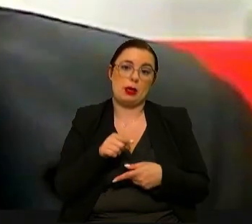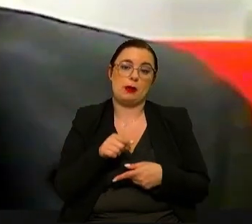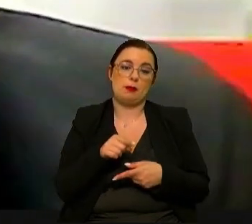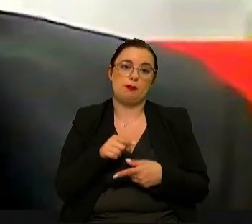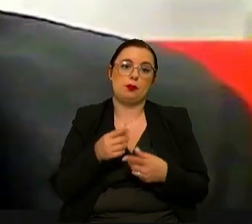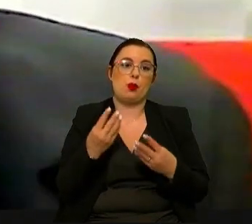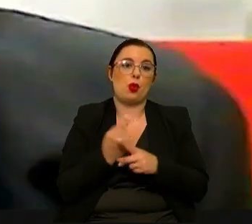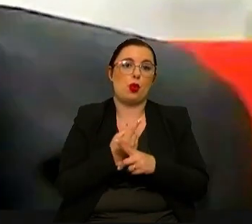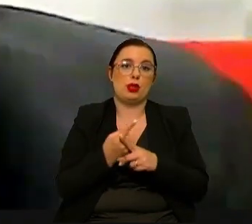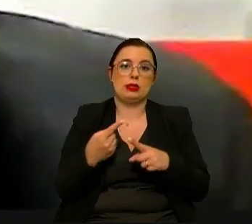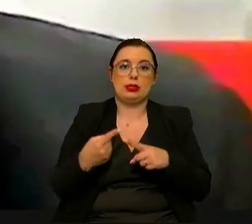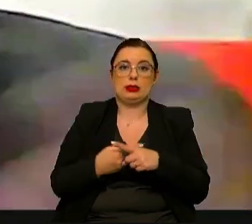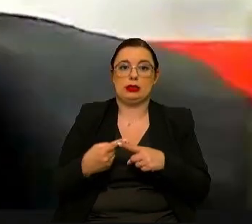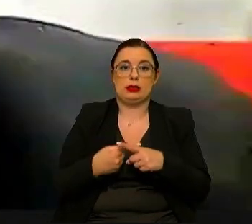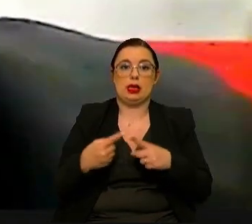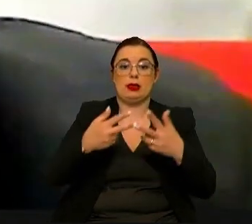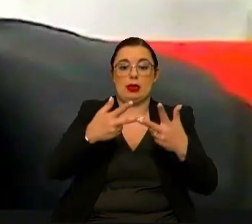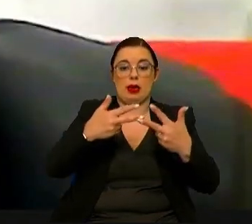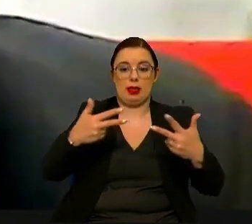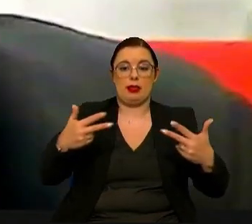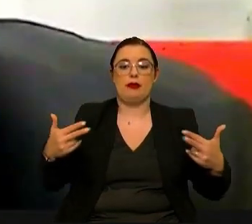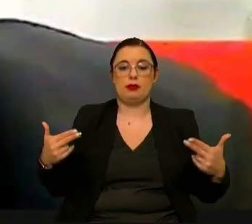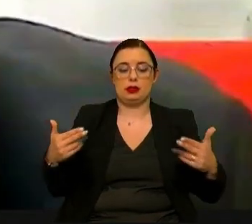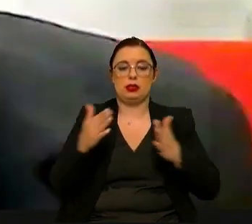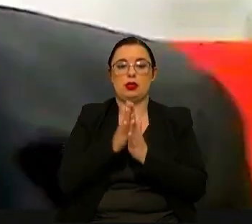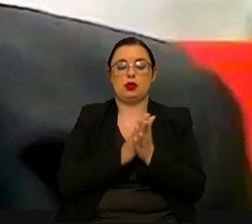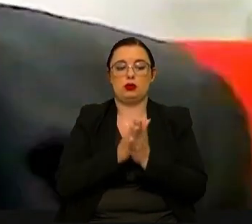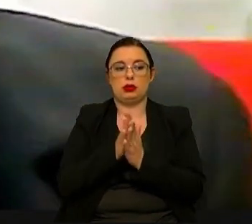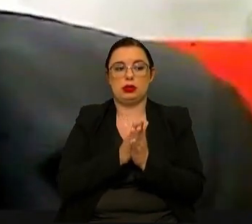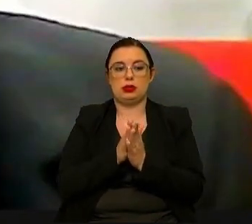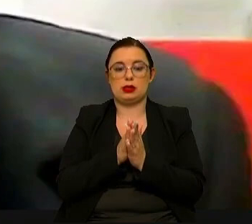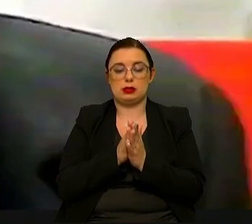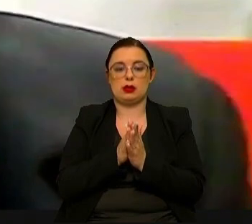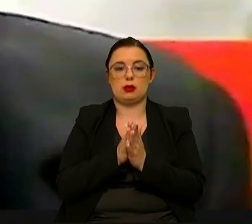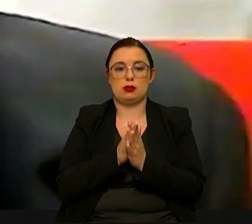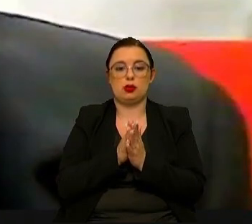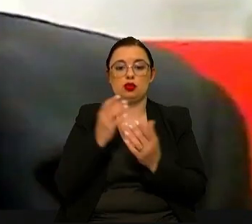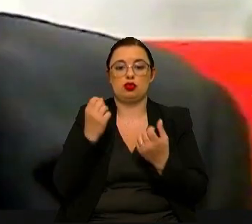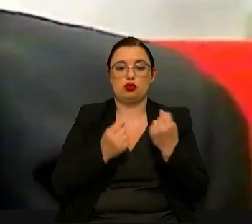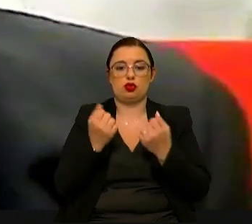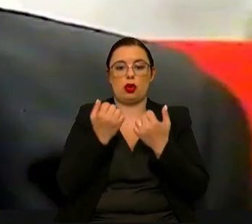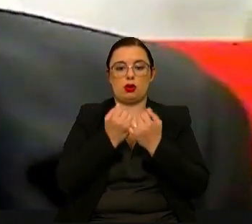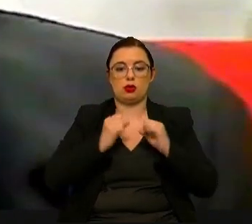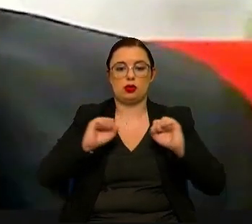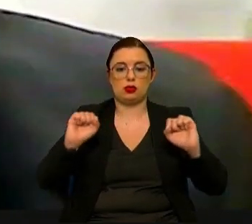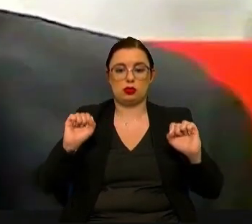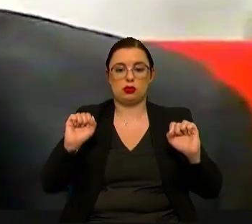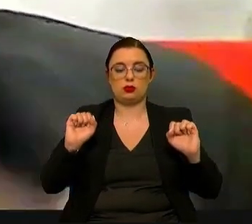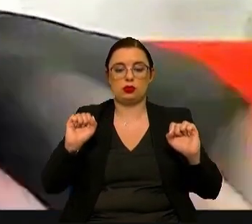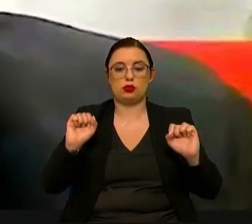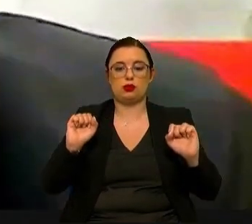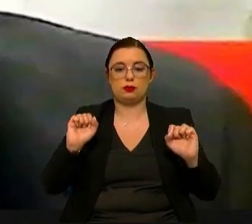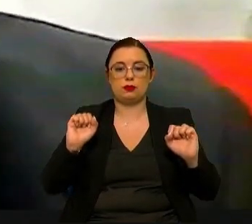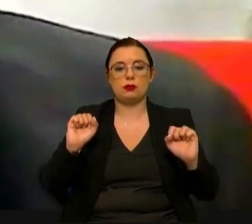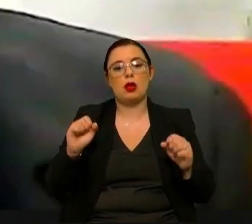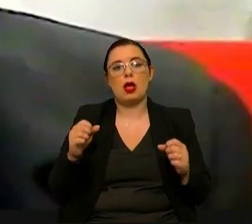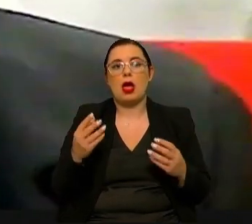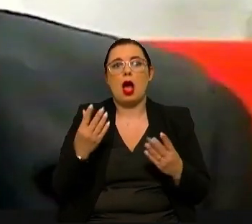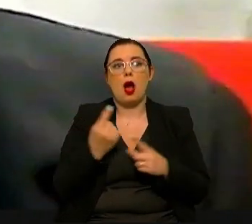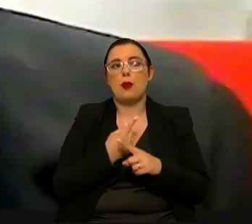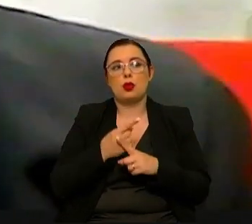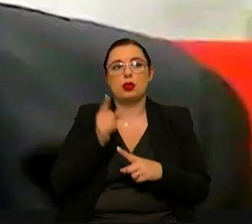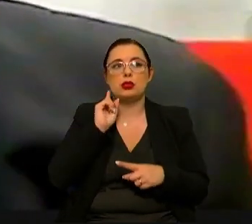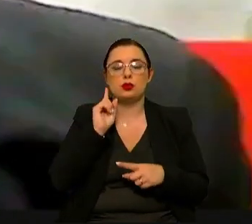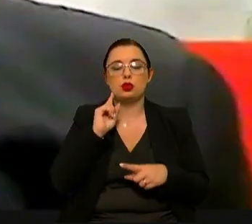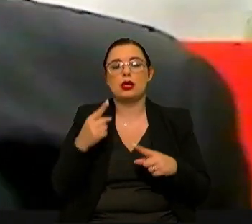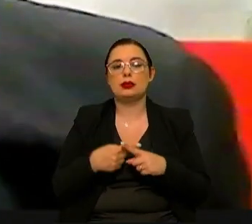questão interessante, que é, na diversidade da utilização dos veículos autónomos, há uma questão muito interessante,